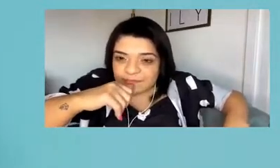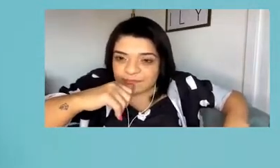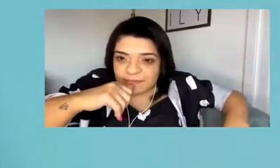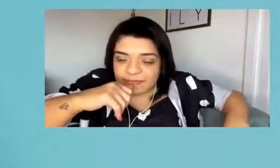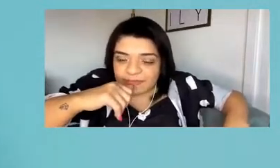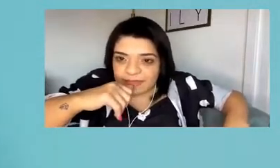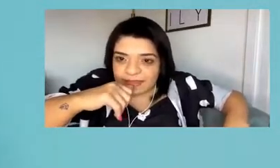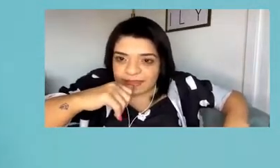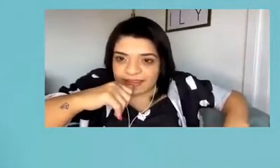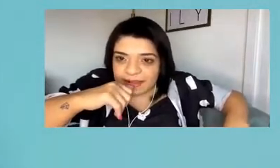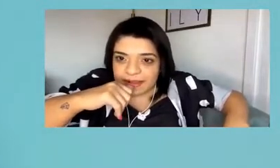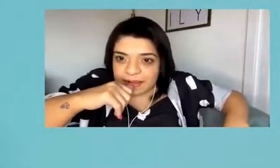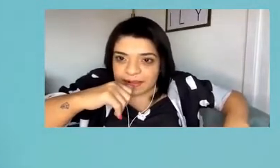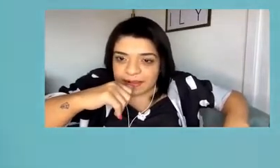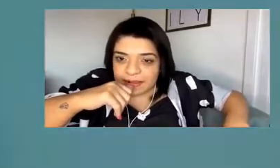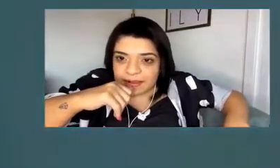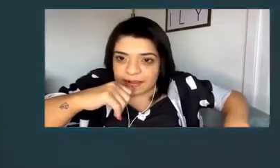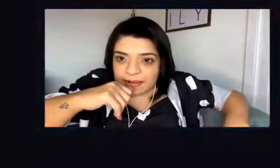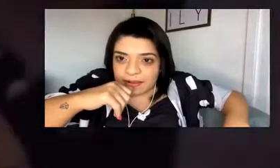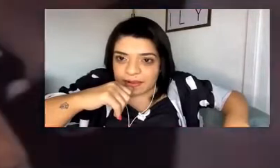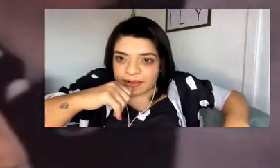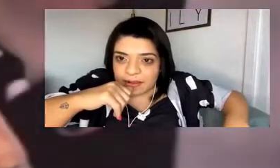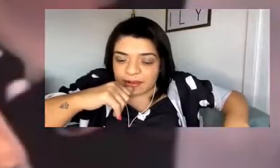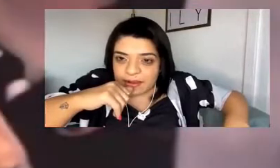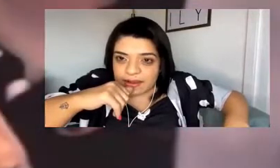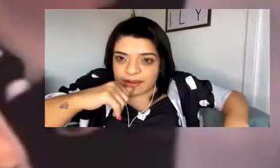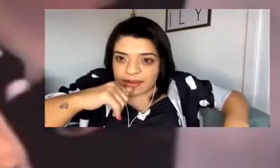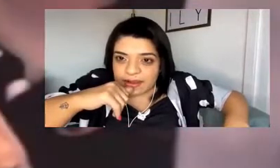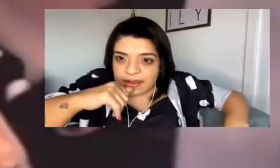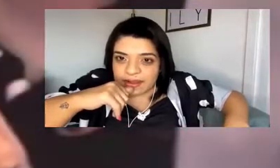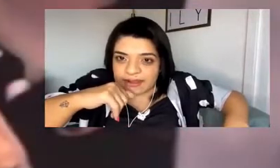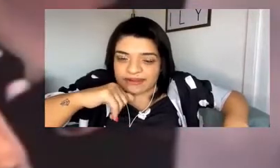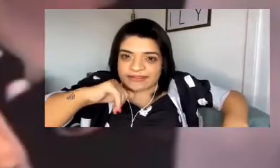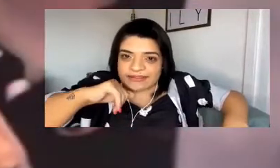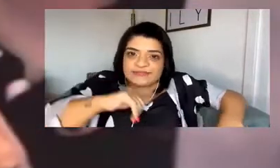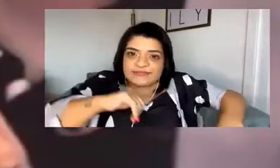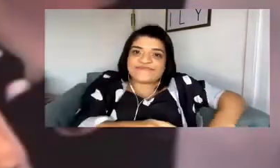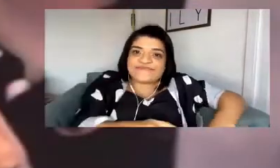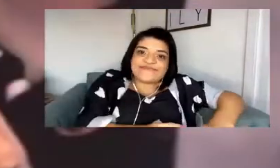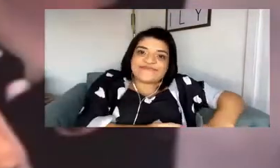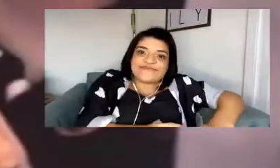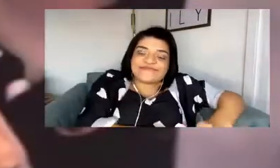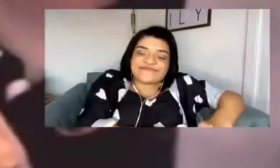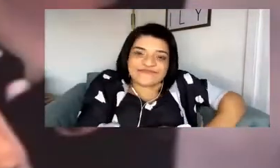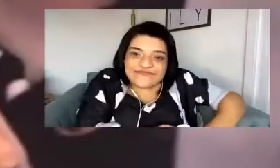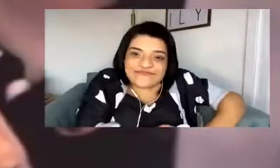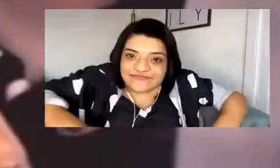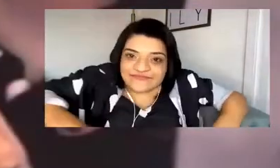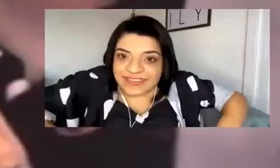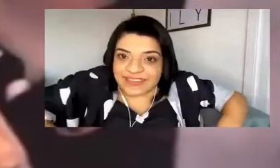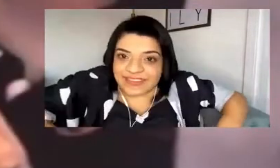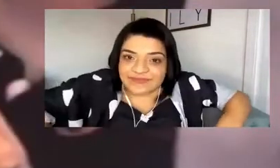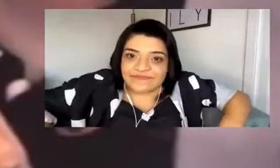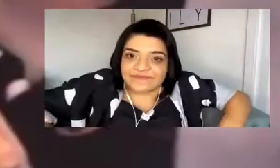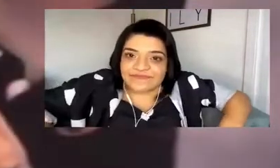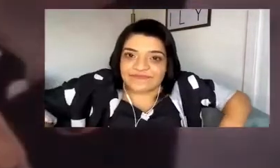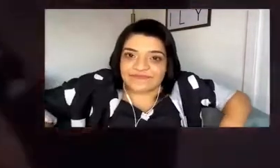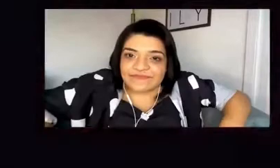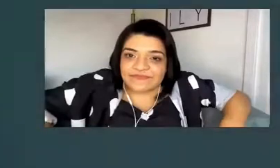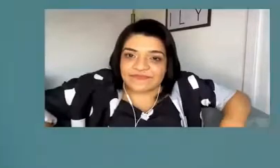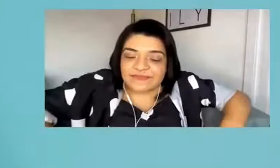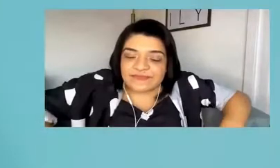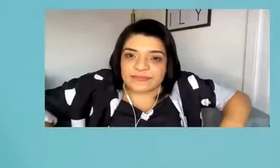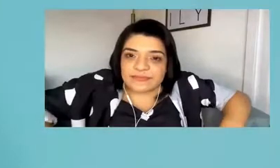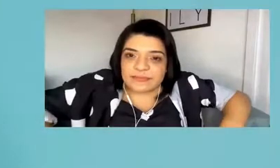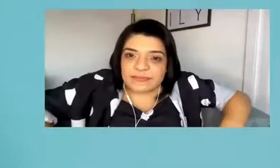engraçada, carismática. Por onde ela passava, ela chamava a atenção por ser pequenininha e gostar de conversar muito. Quando ela